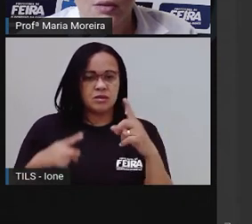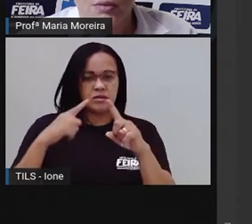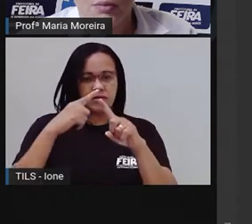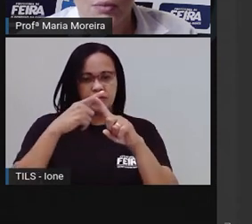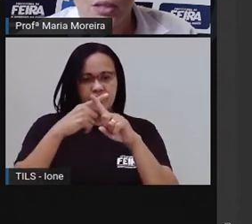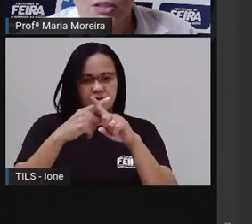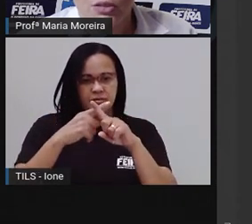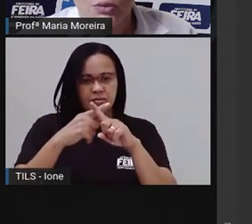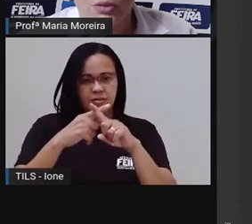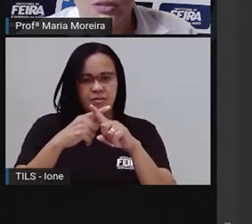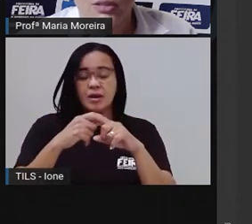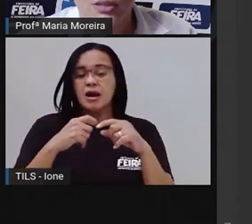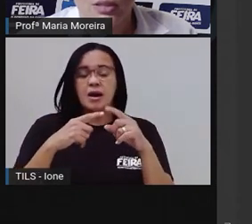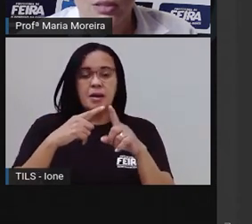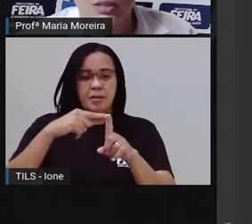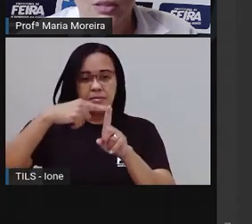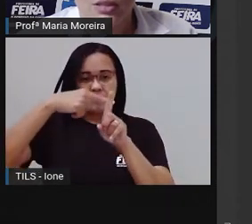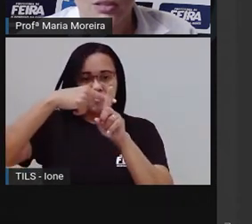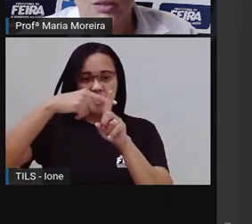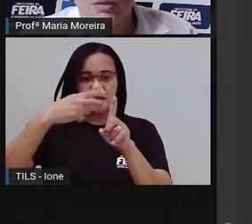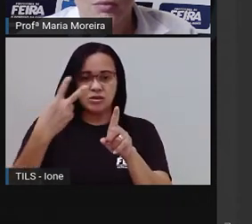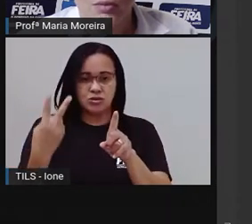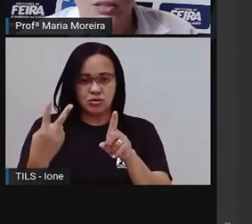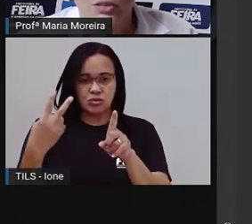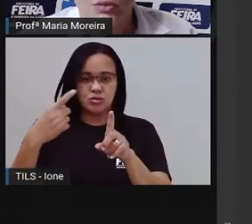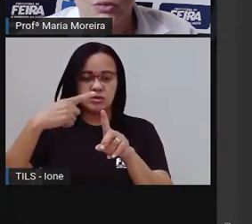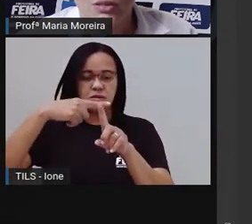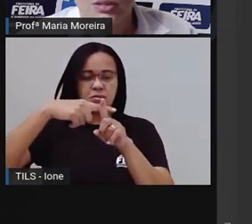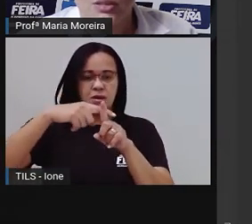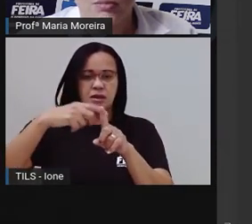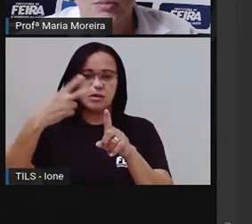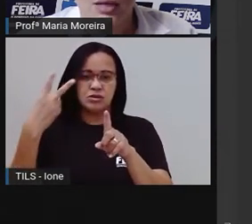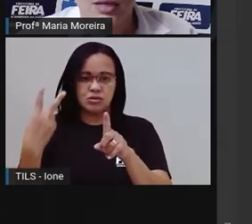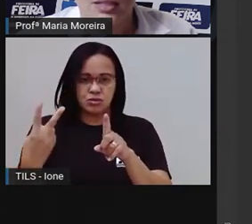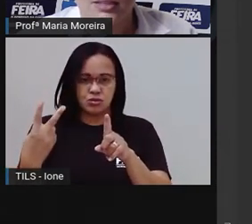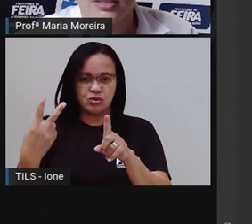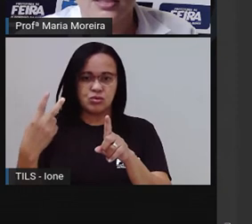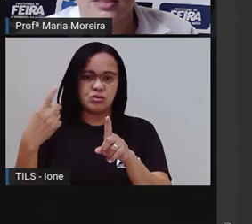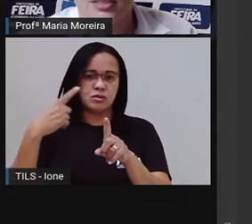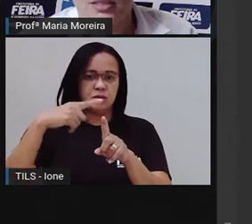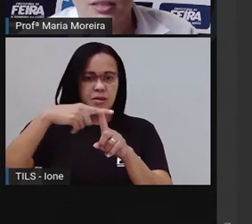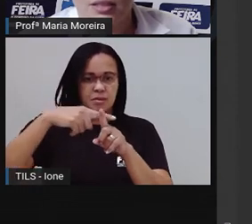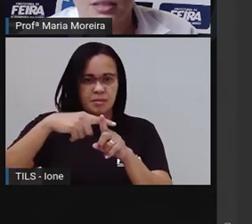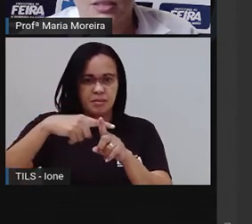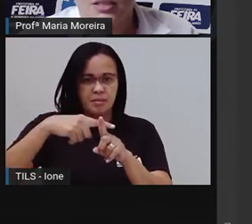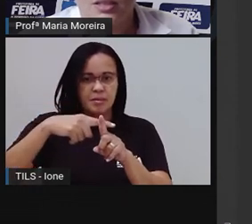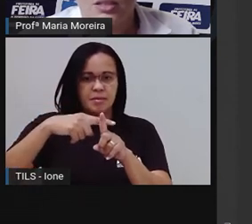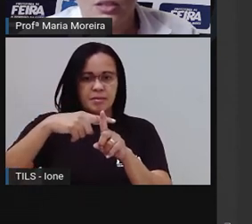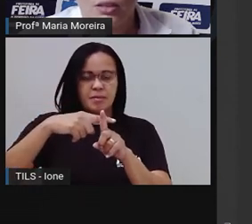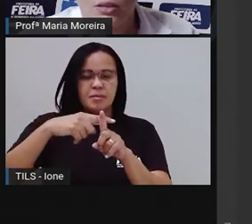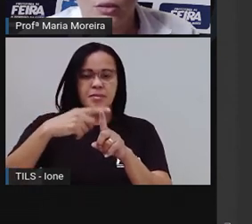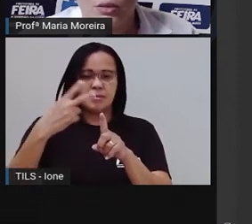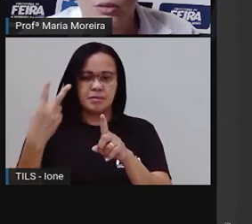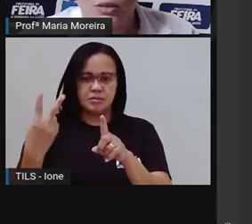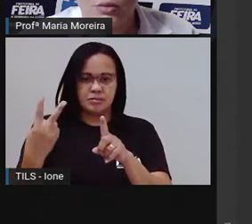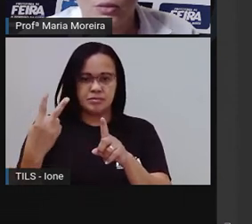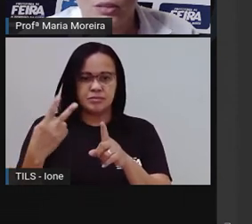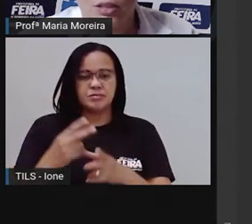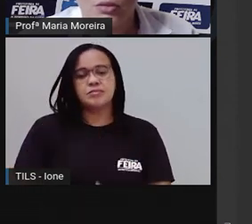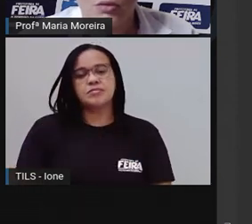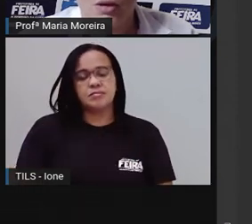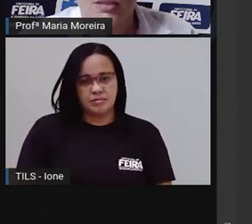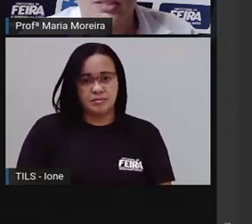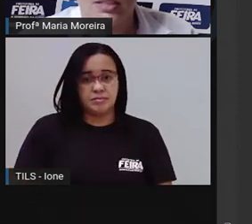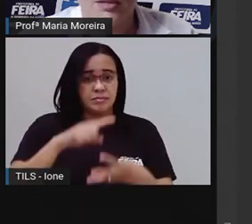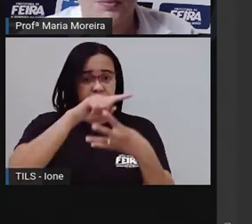Dois mais dois, mais dois, mais dois. O